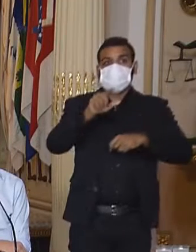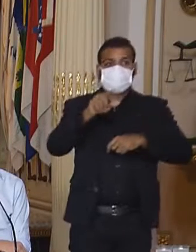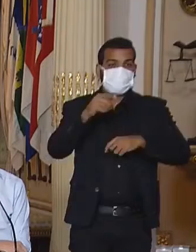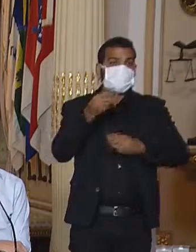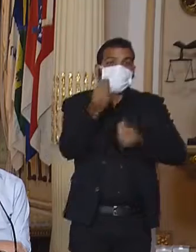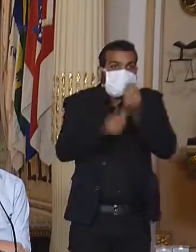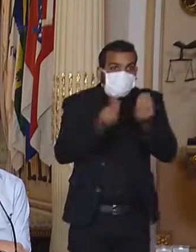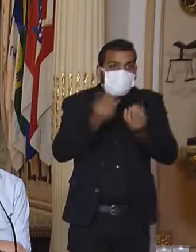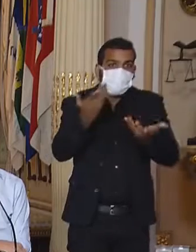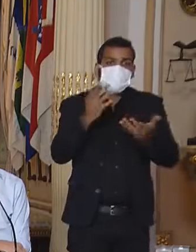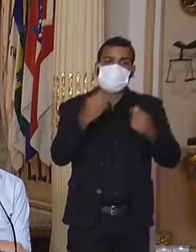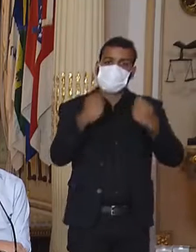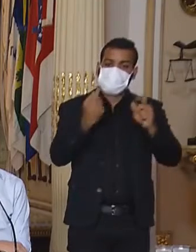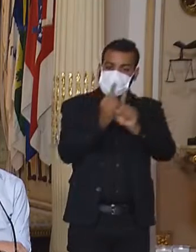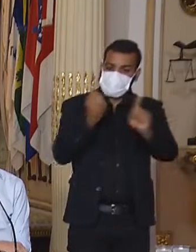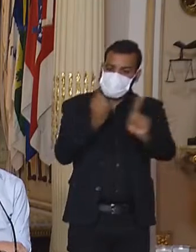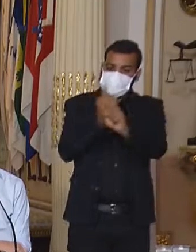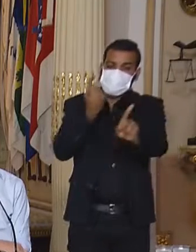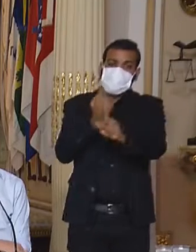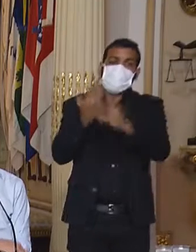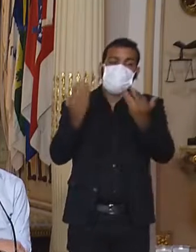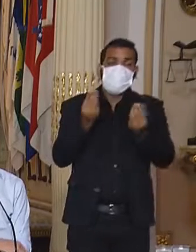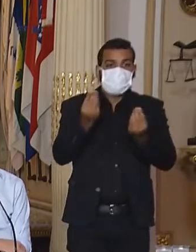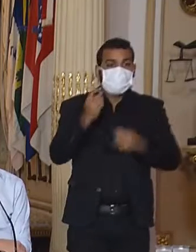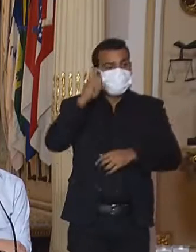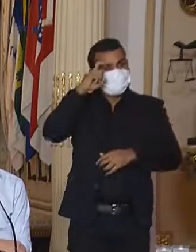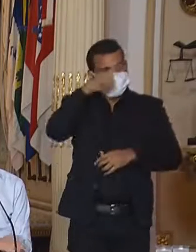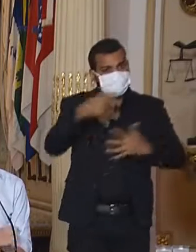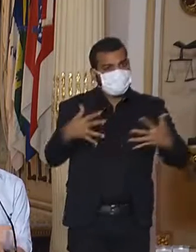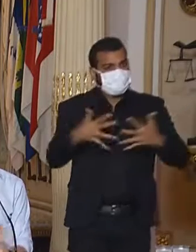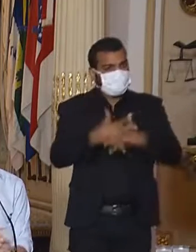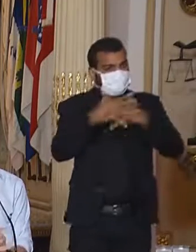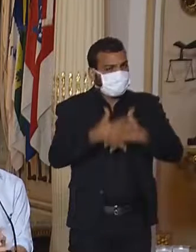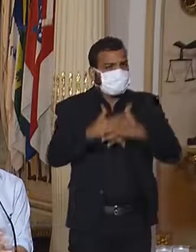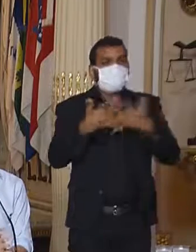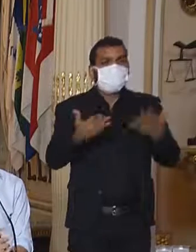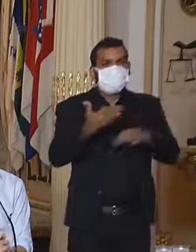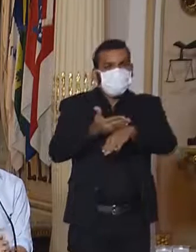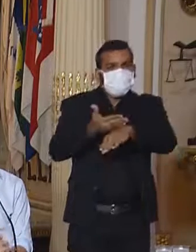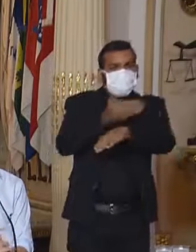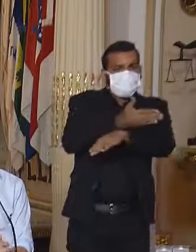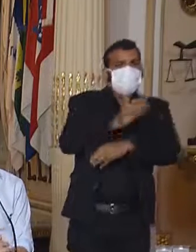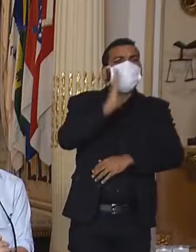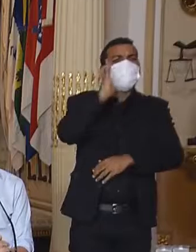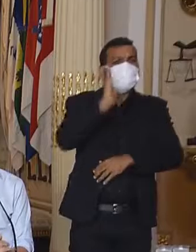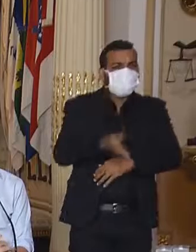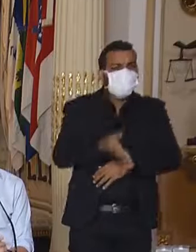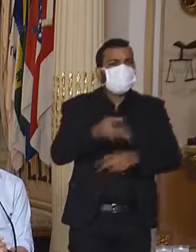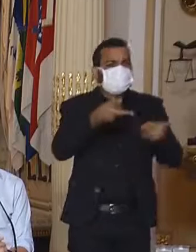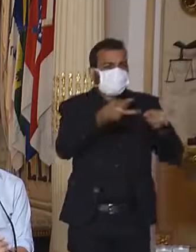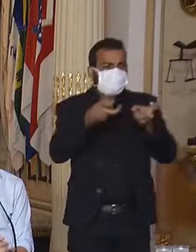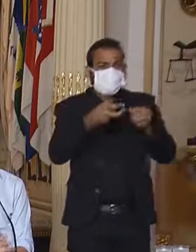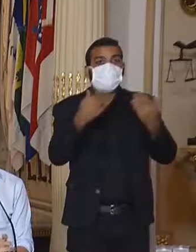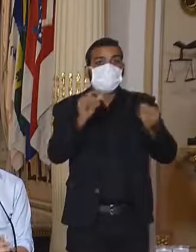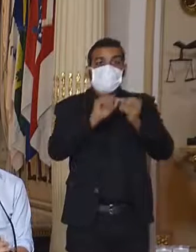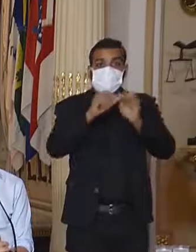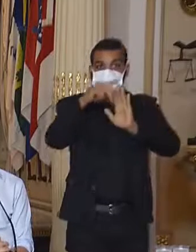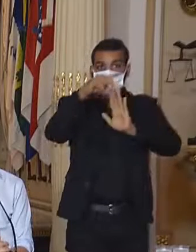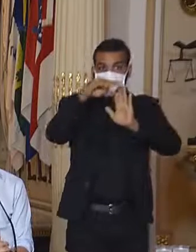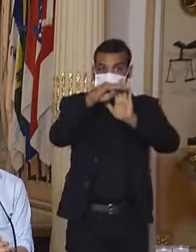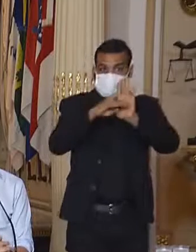processo de afastamento e isolamento social. Desde o primeiro momento, nós identificamos isso e colocamos para funcionar um novo protocolo. Protocolo.